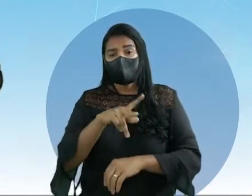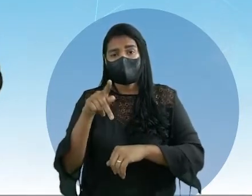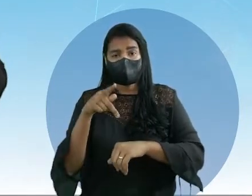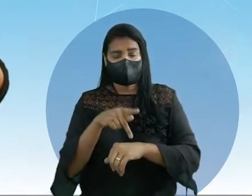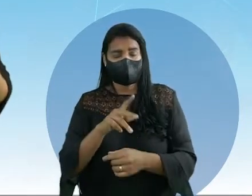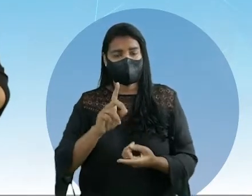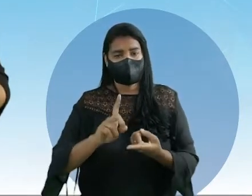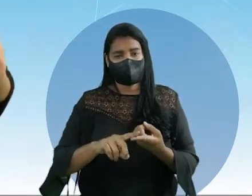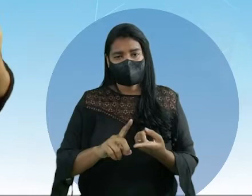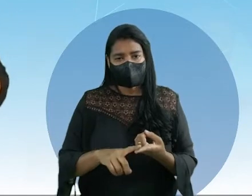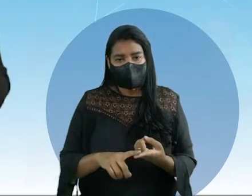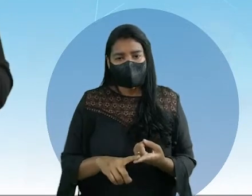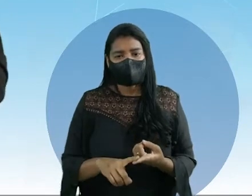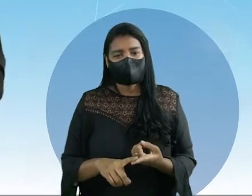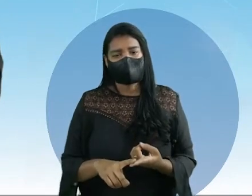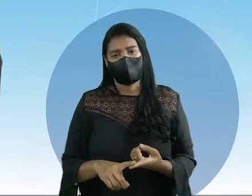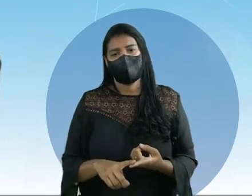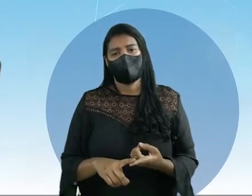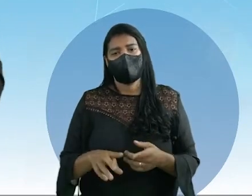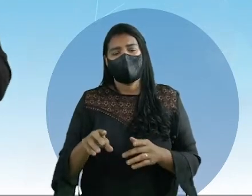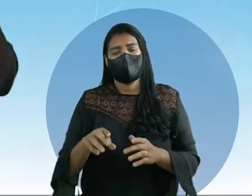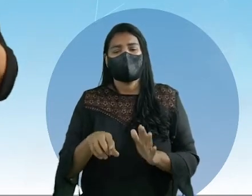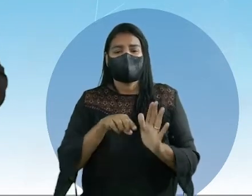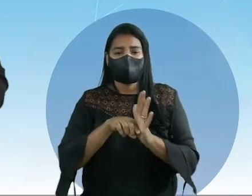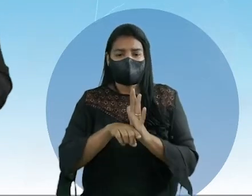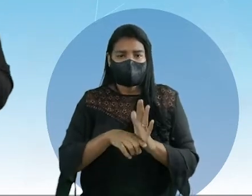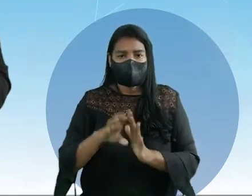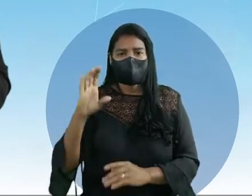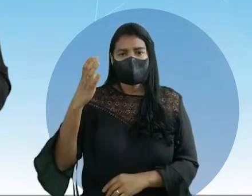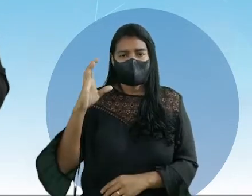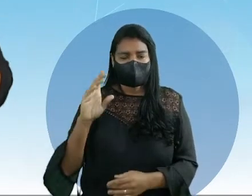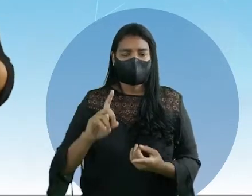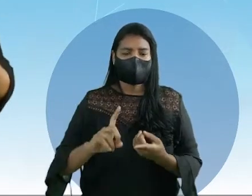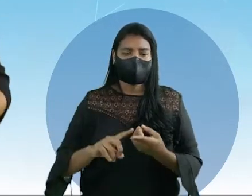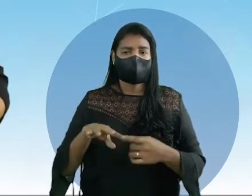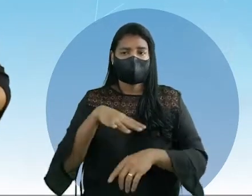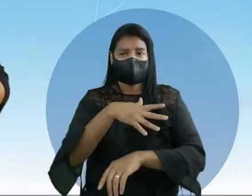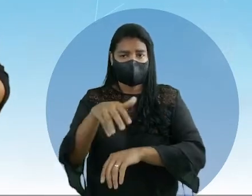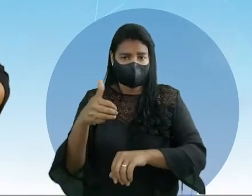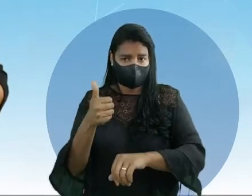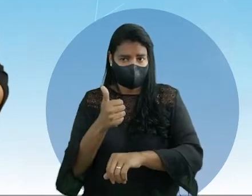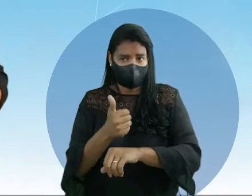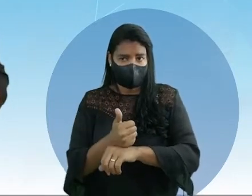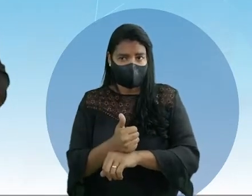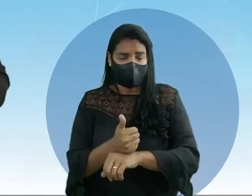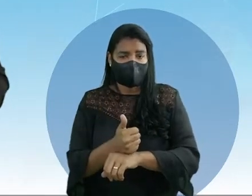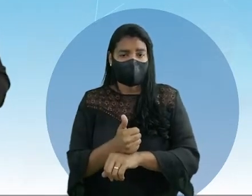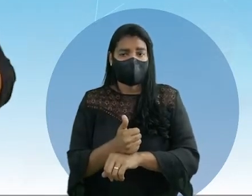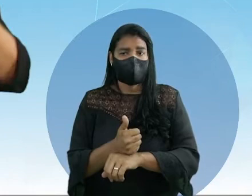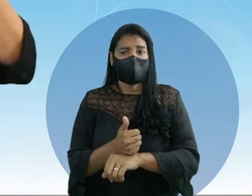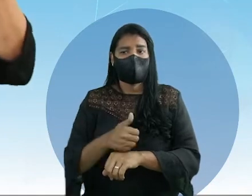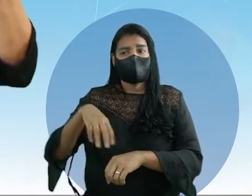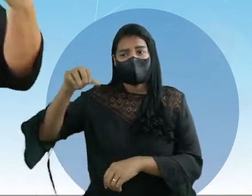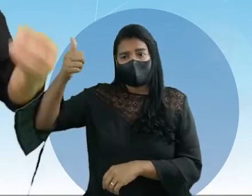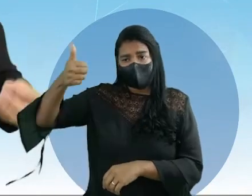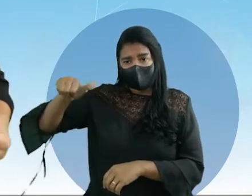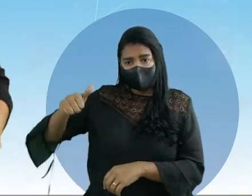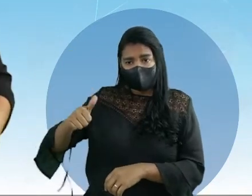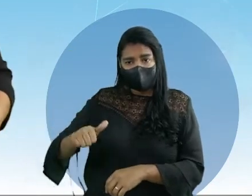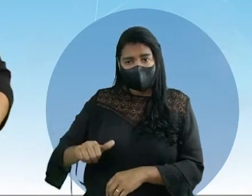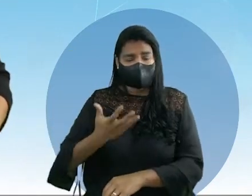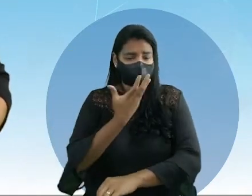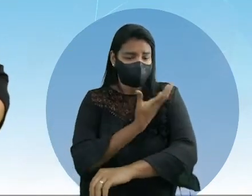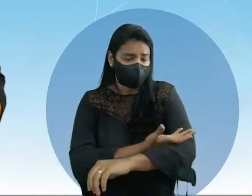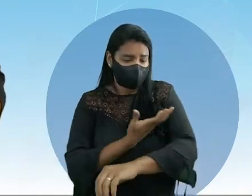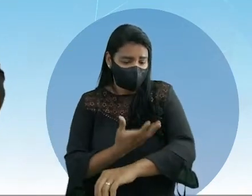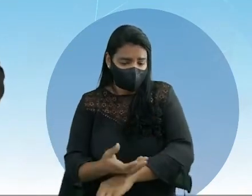Então, tudo isso grato às pesquisas científicas. E no Parque Nacional, também os pesquisadores vão analisar a fauna,